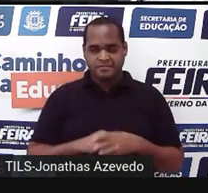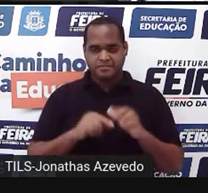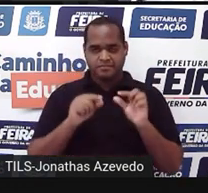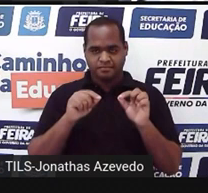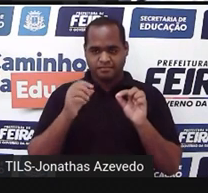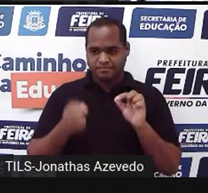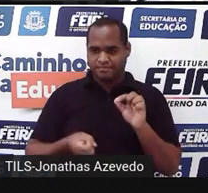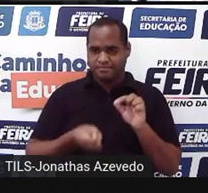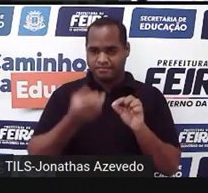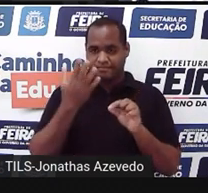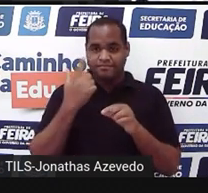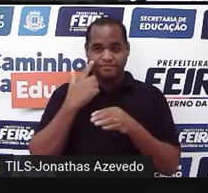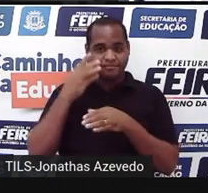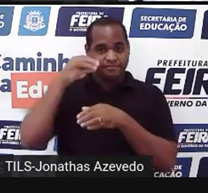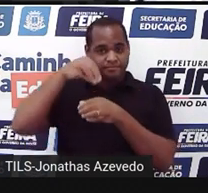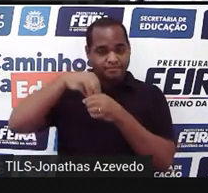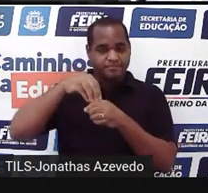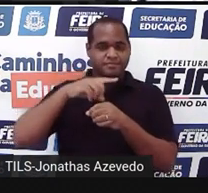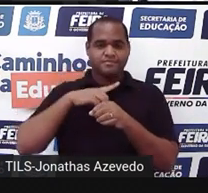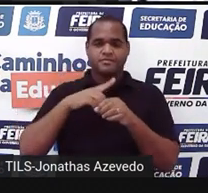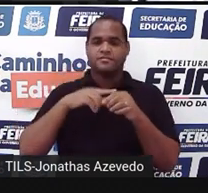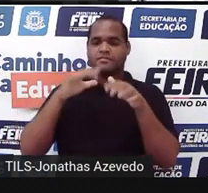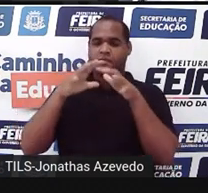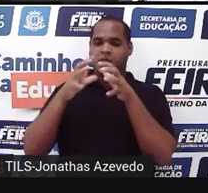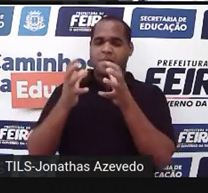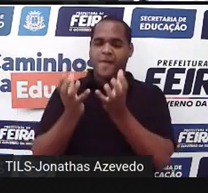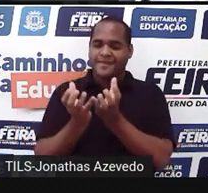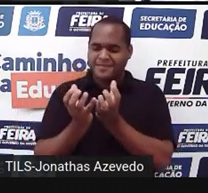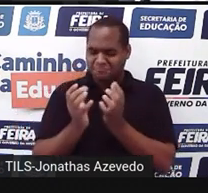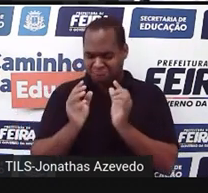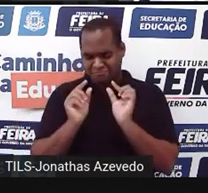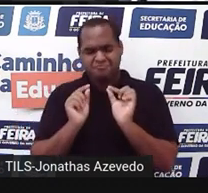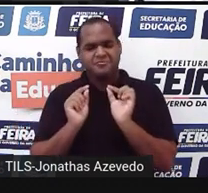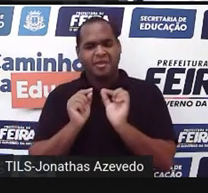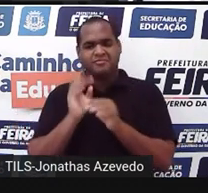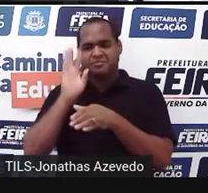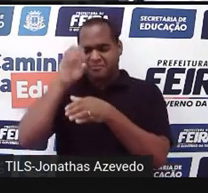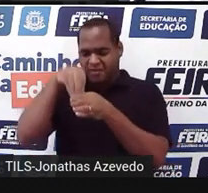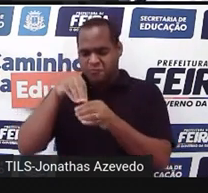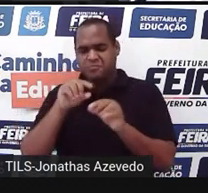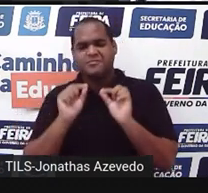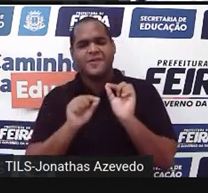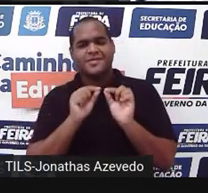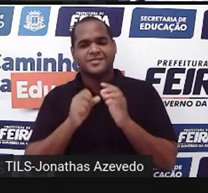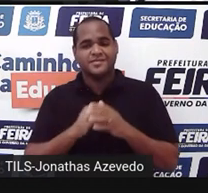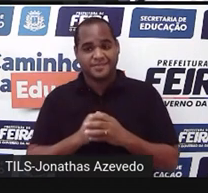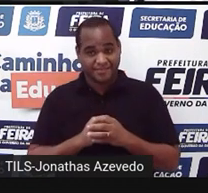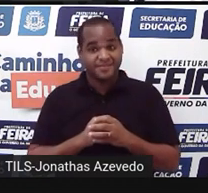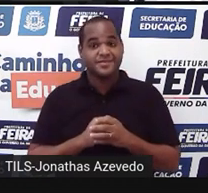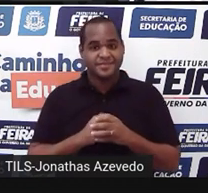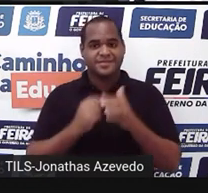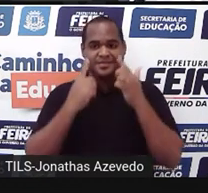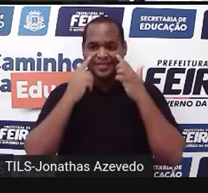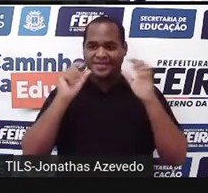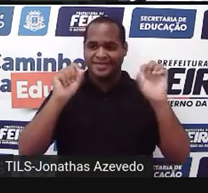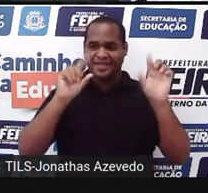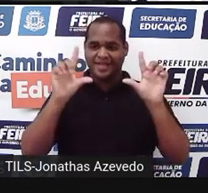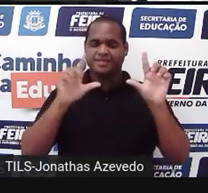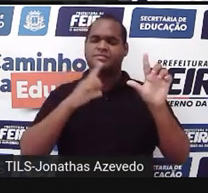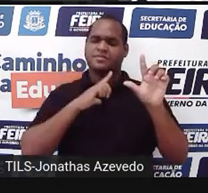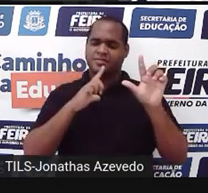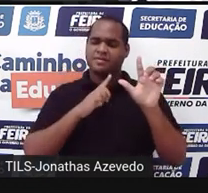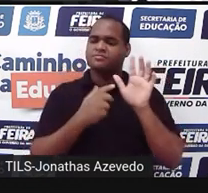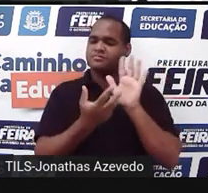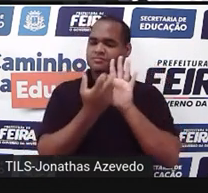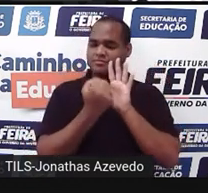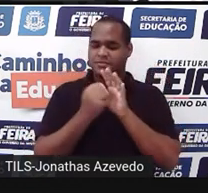de espaço interno tem uma bola como esta? E aí, na tela aparece uma figurazinha